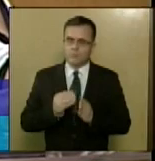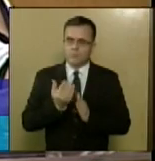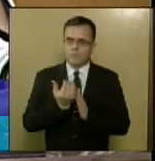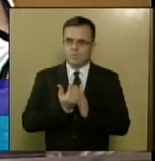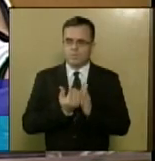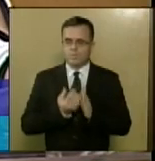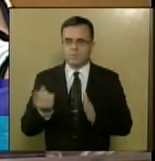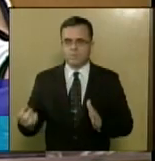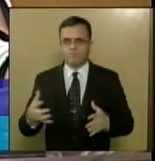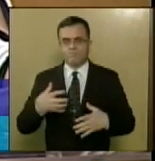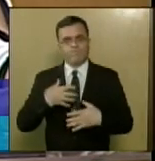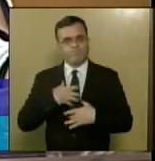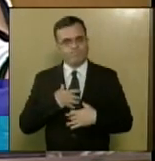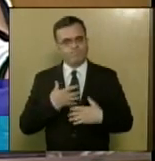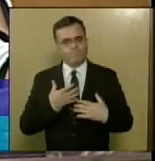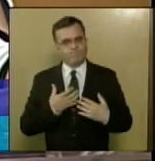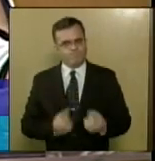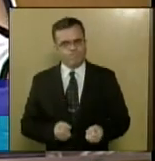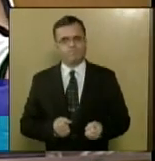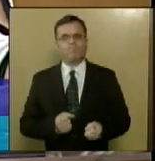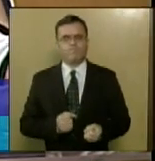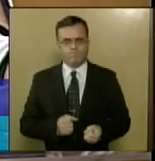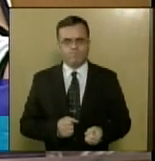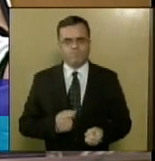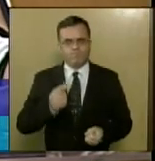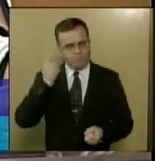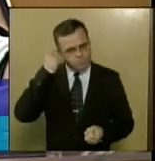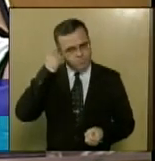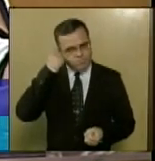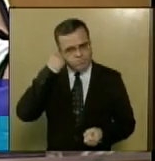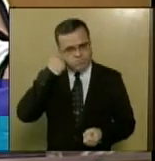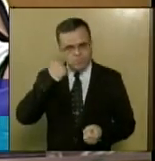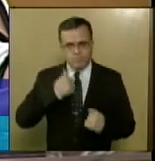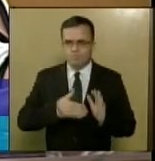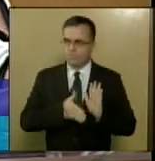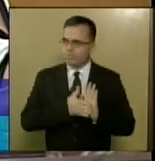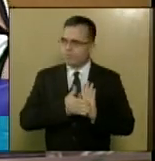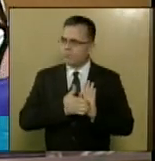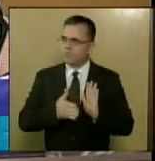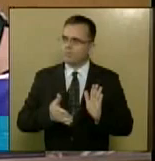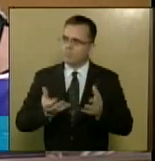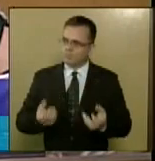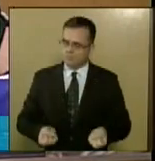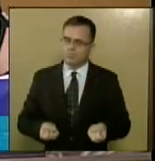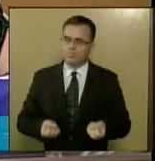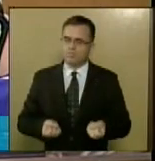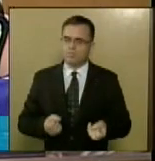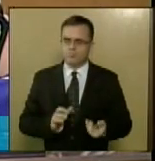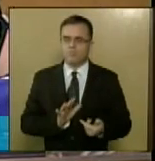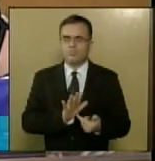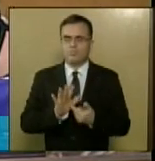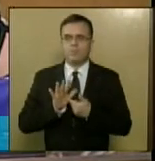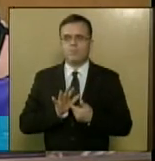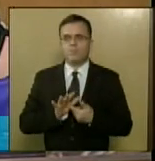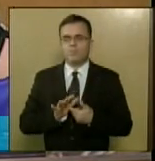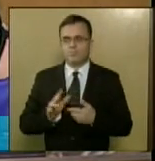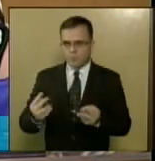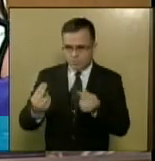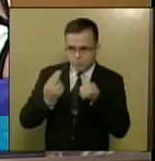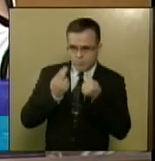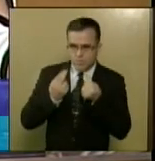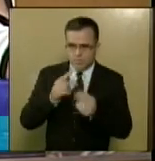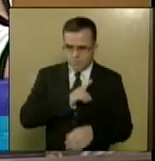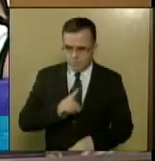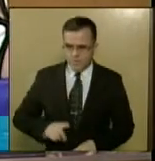sensibilizado com a causa, levará isso enquanto proposta. E é possível, sim, pelo dito da... Viu, deputado Garibaldi, da